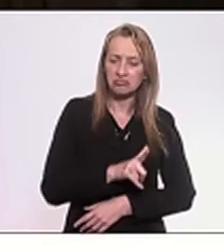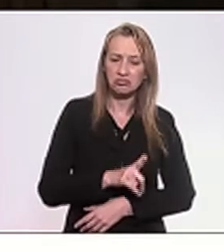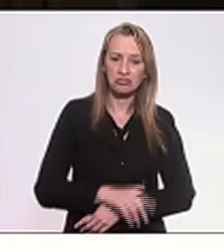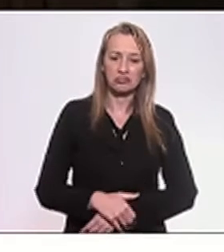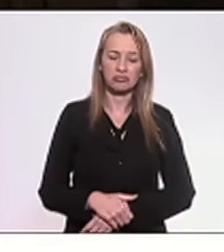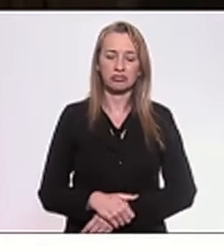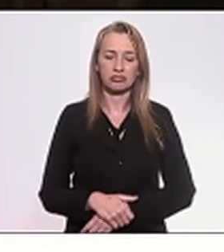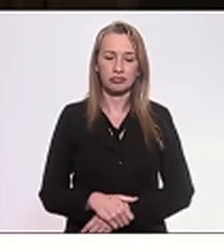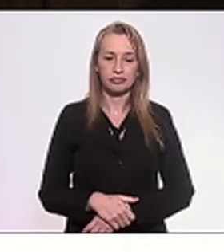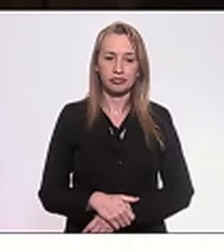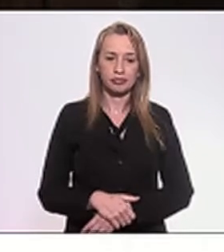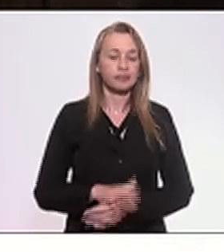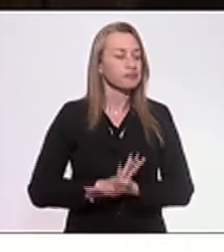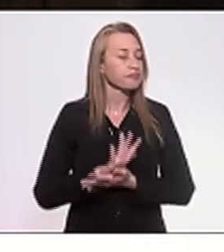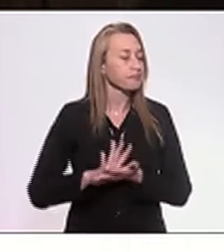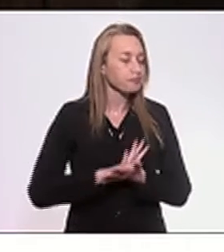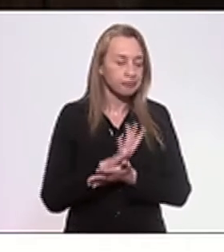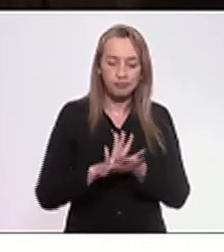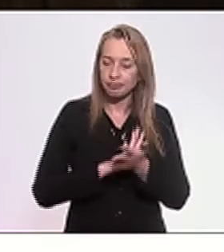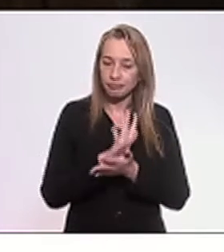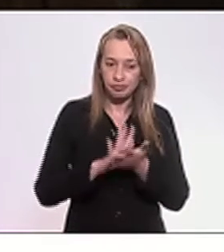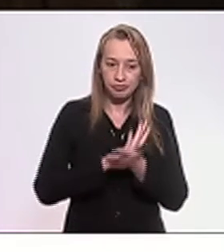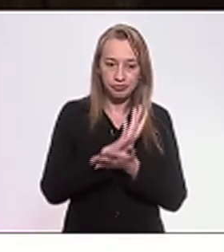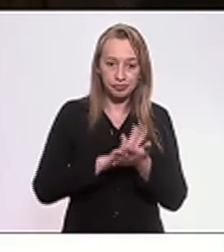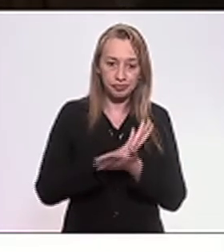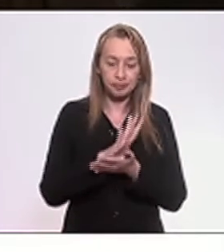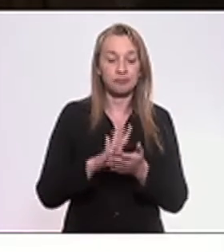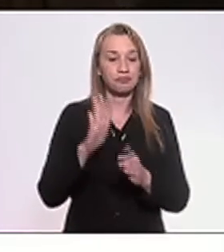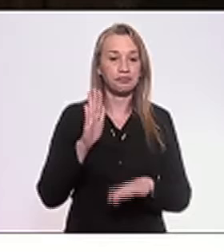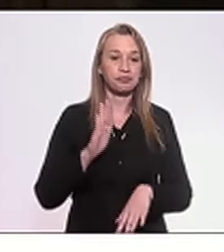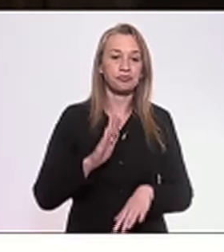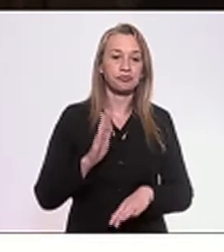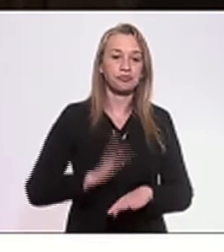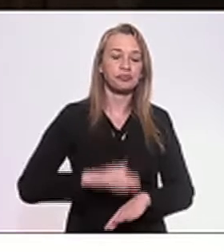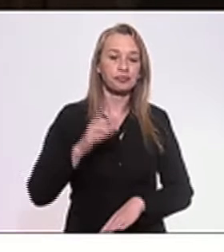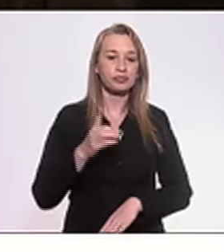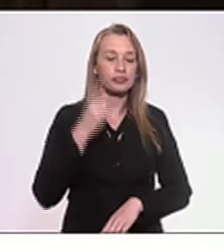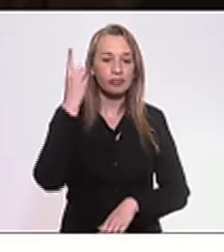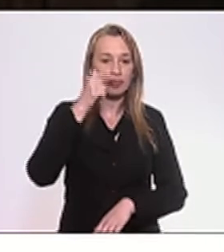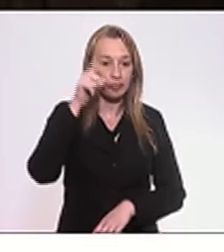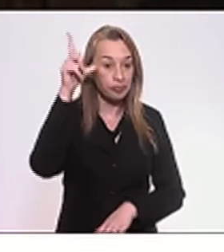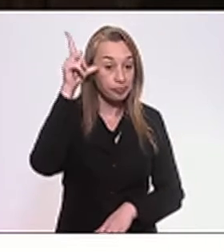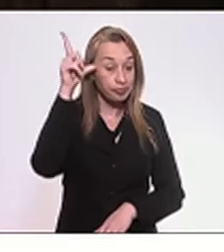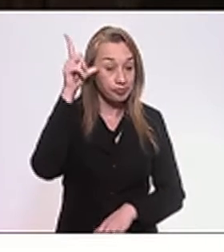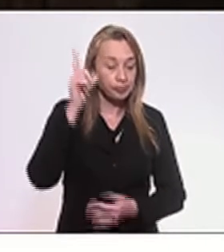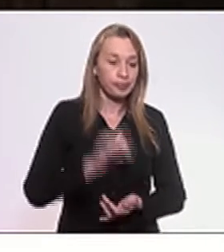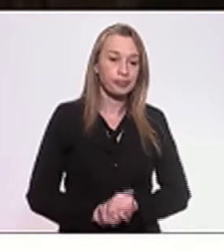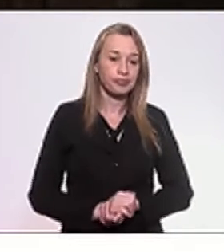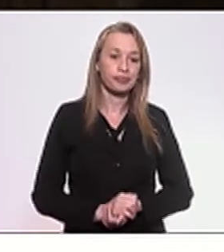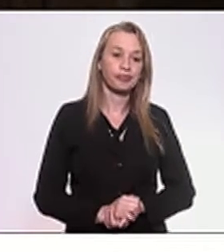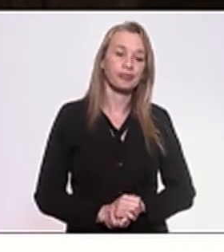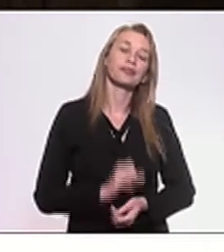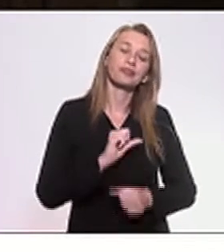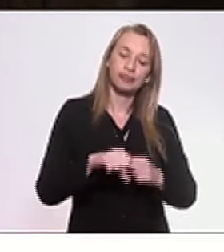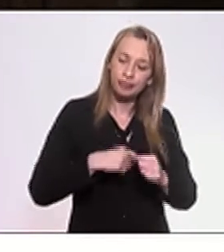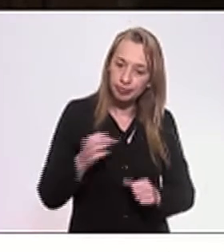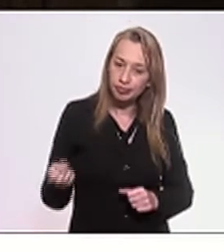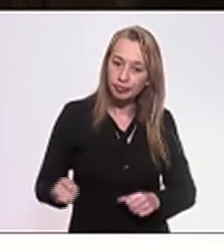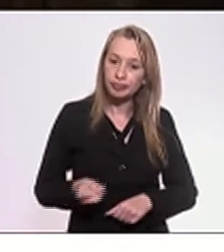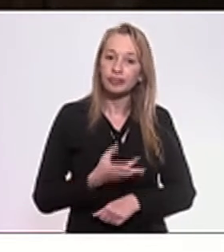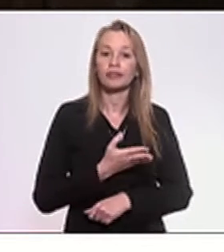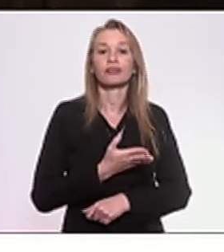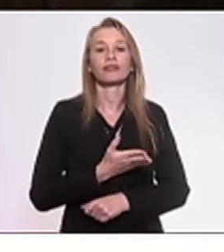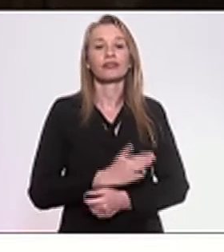nada. Ainda mais, deputada Lucinha, se tiver que ser renovado